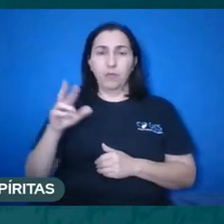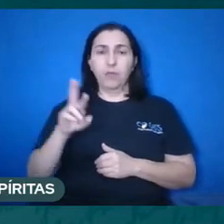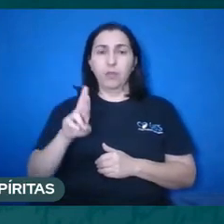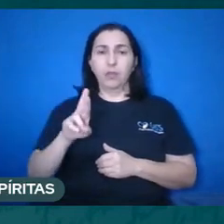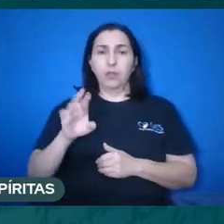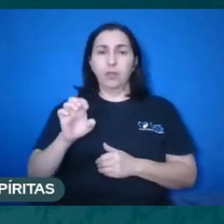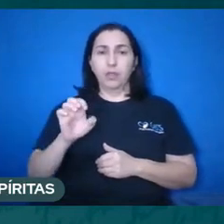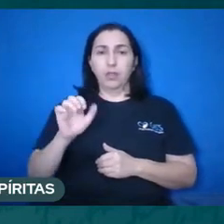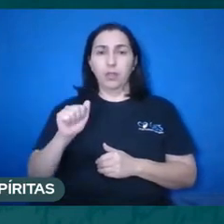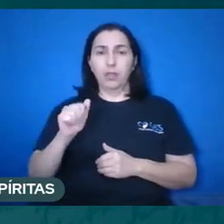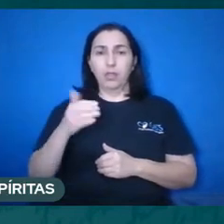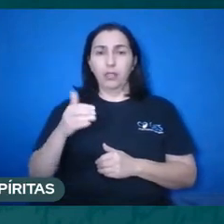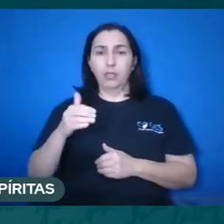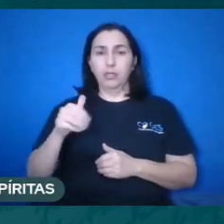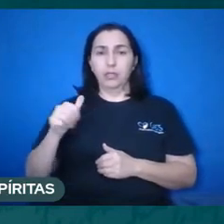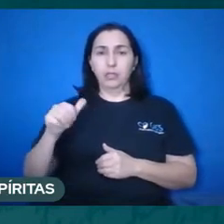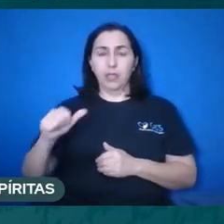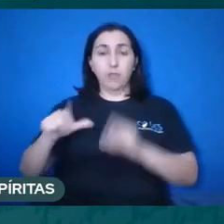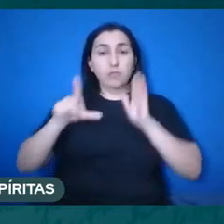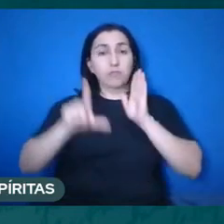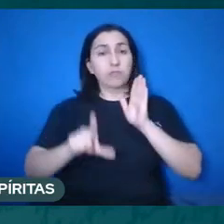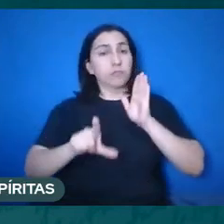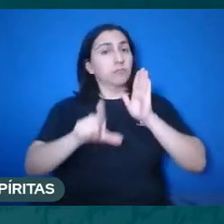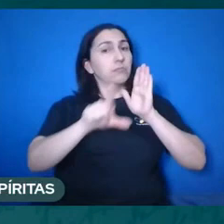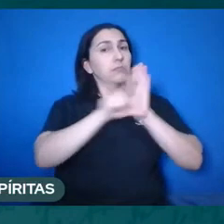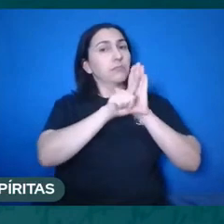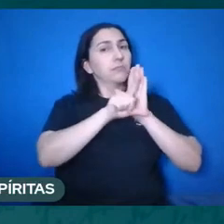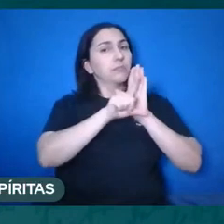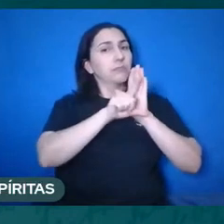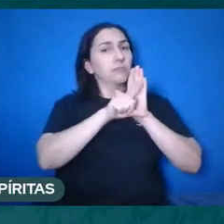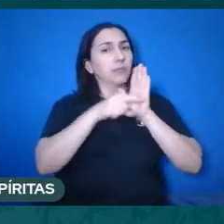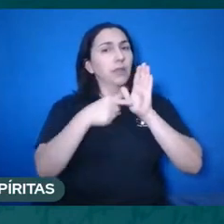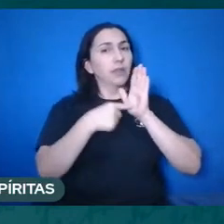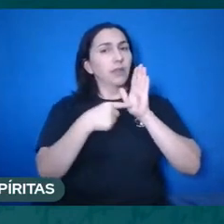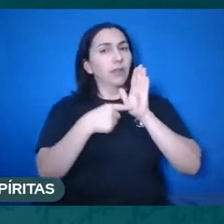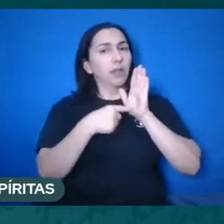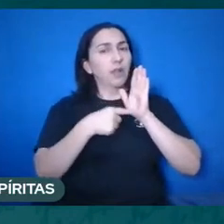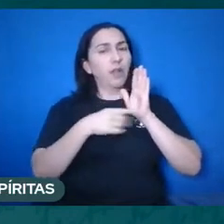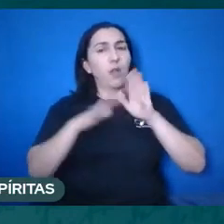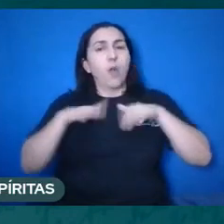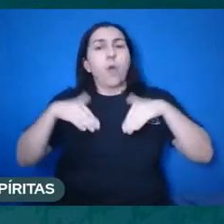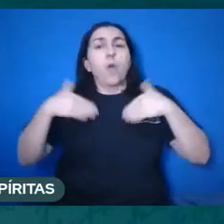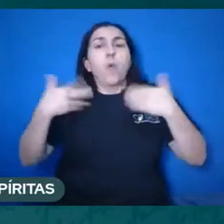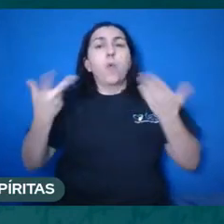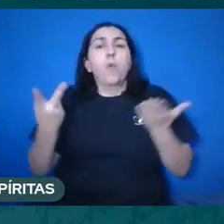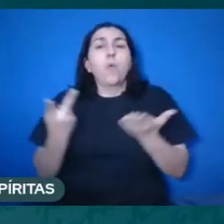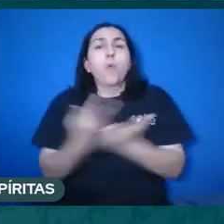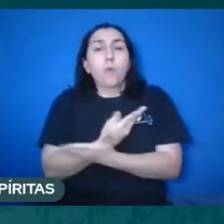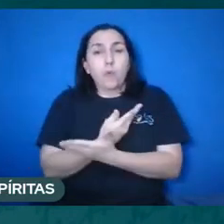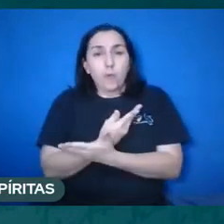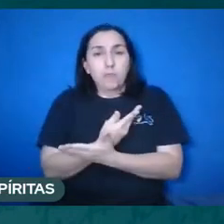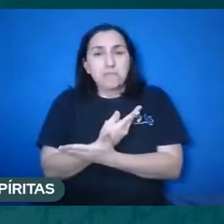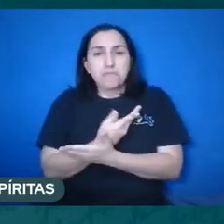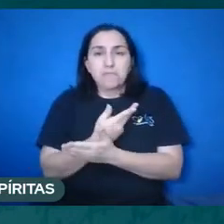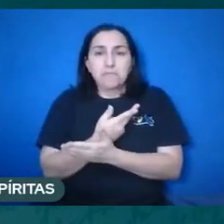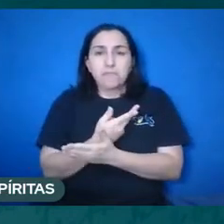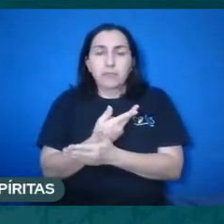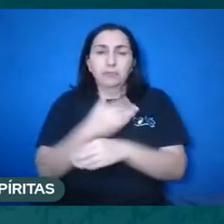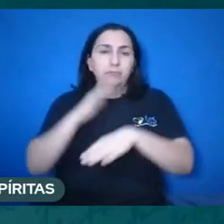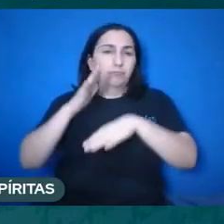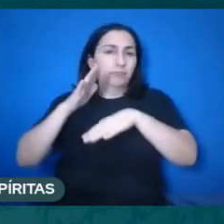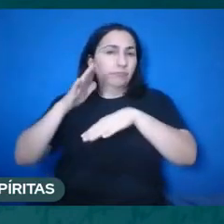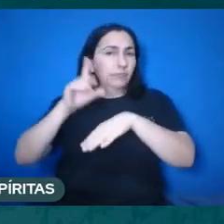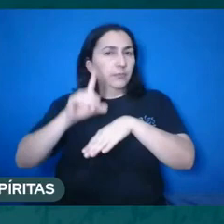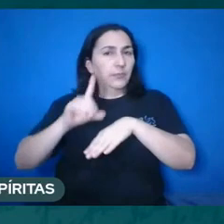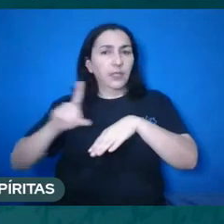mãos, isso é coisa para Deus, para os espíritos superiores administrar, a gente